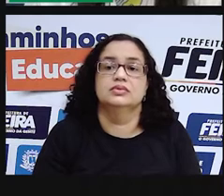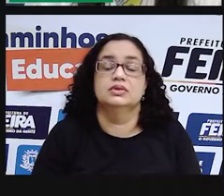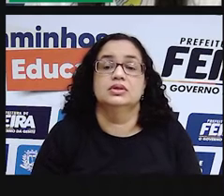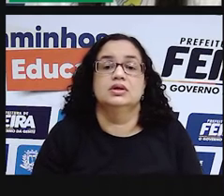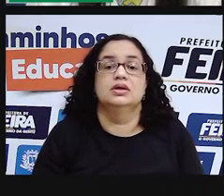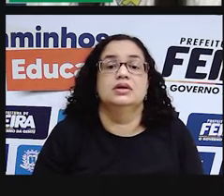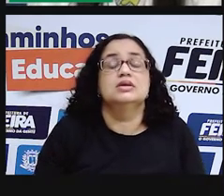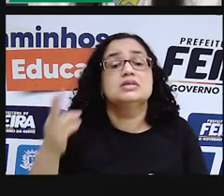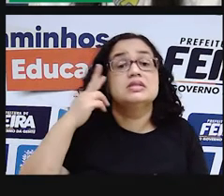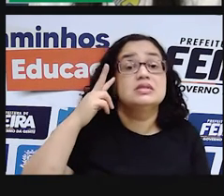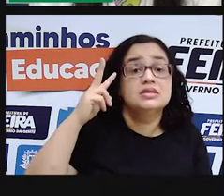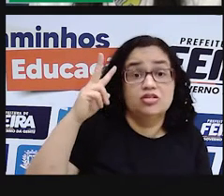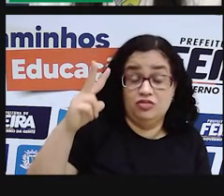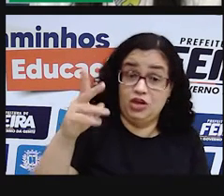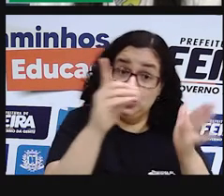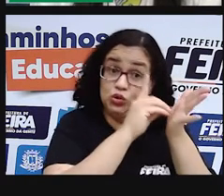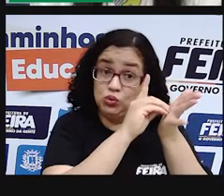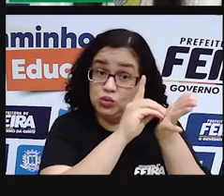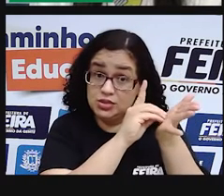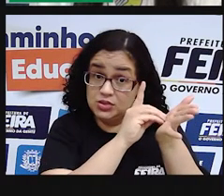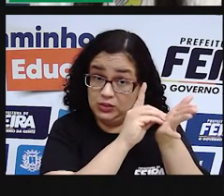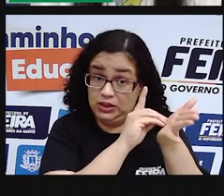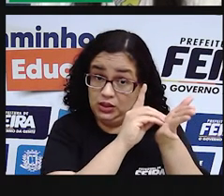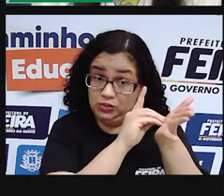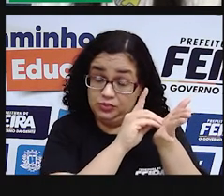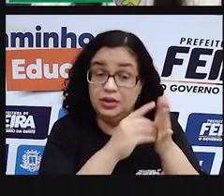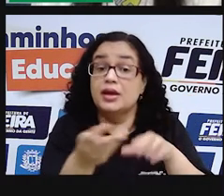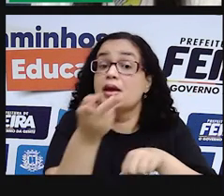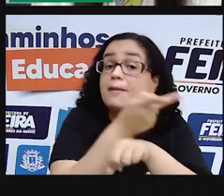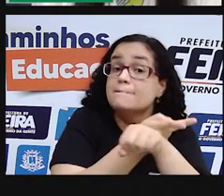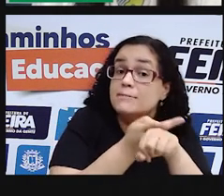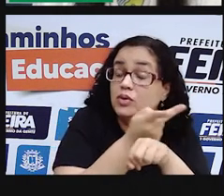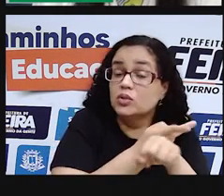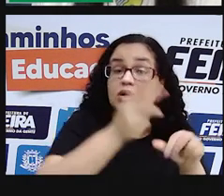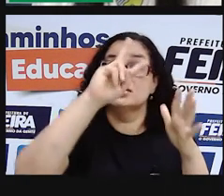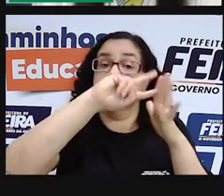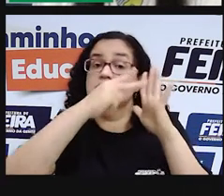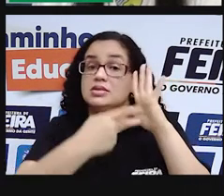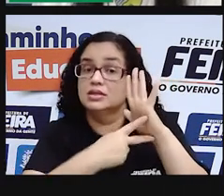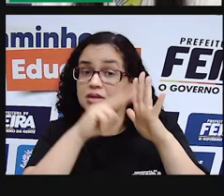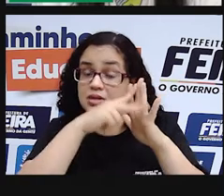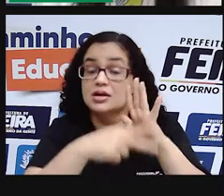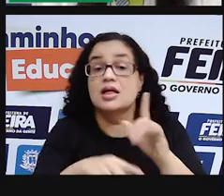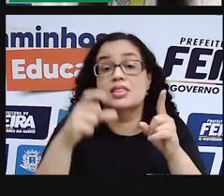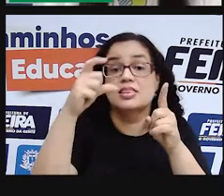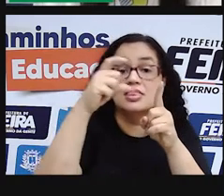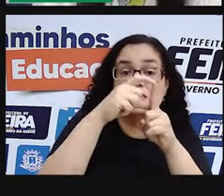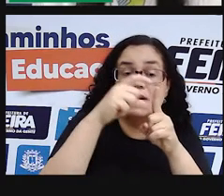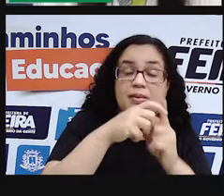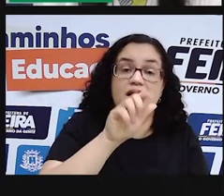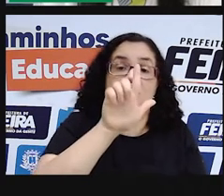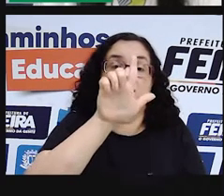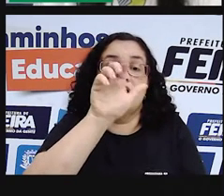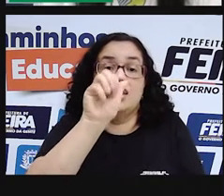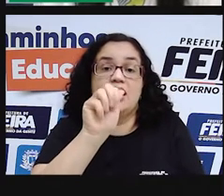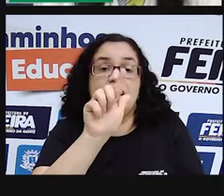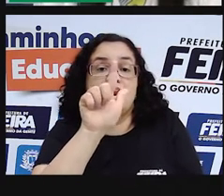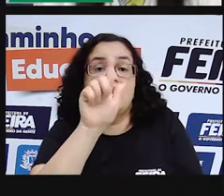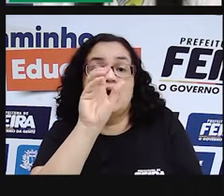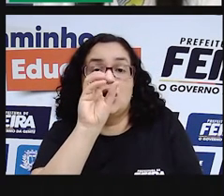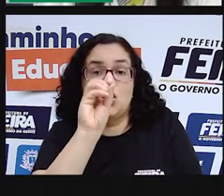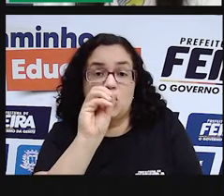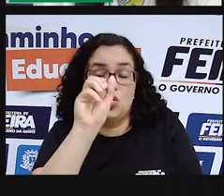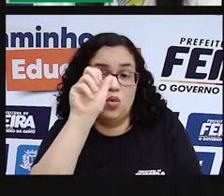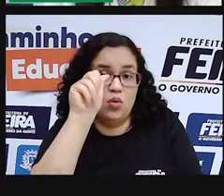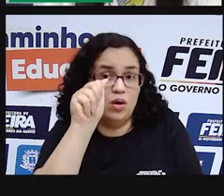Se a gente for lá no dicionário e procurar o significado da palavra lagoa, a gente pode encontrar